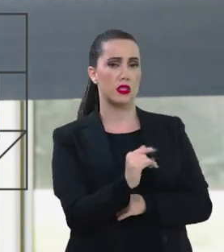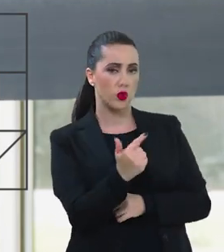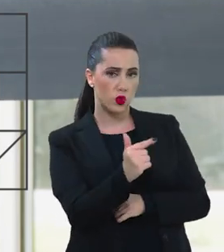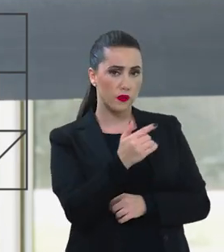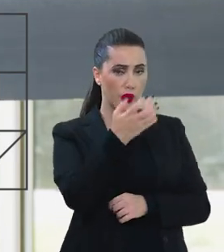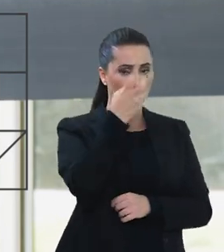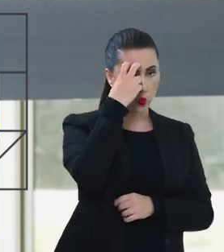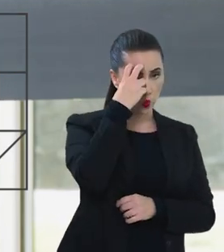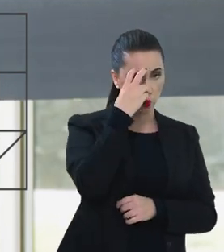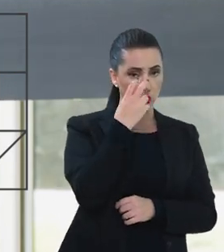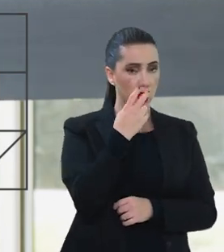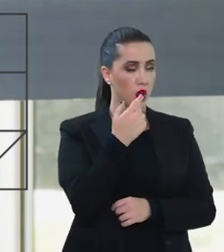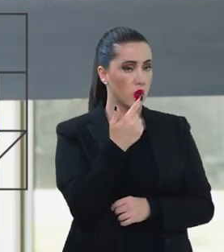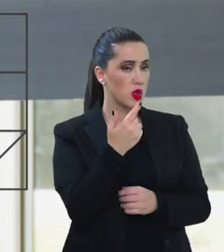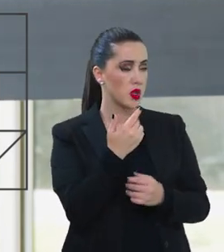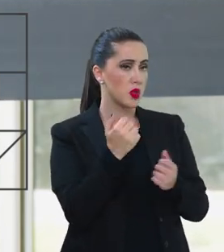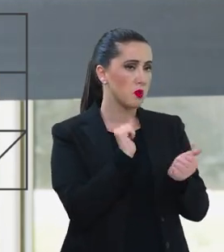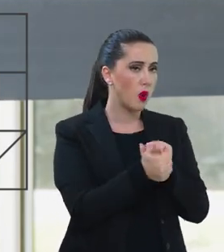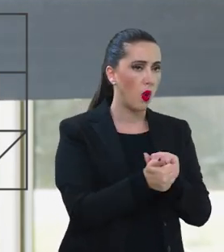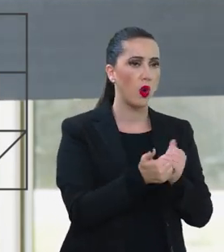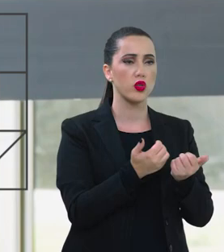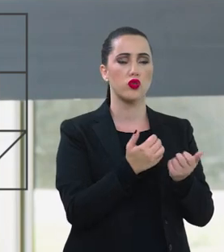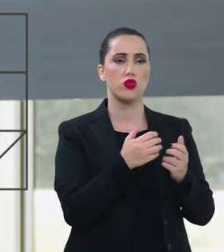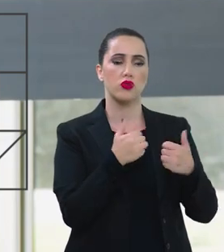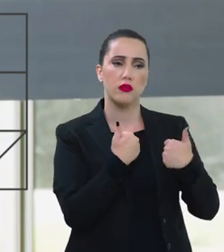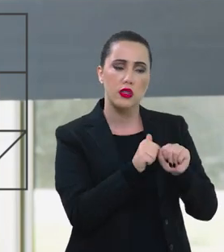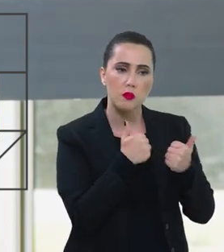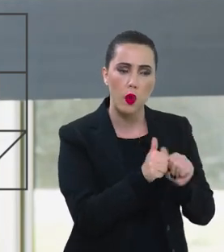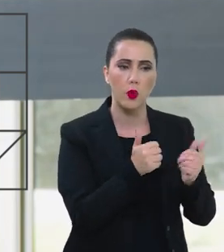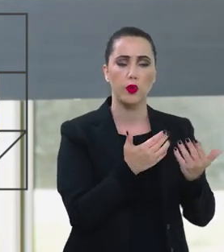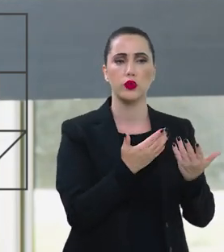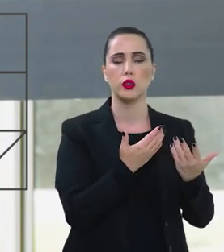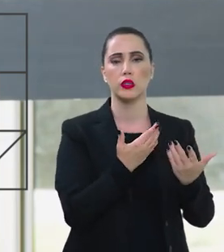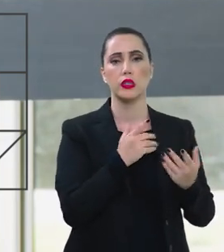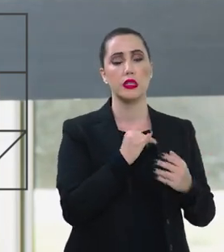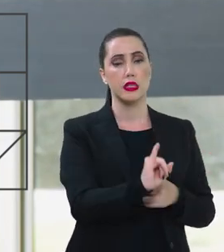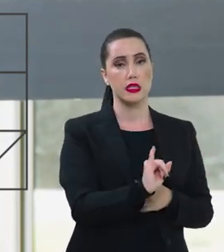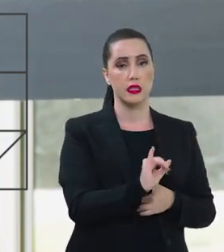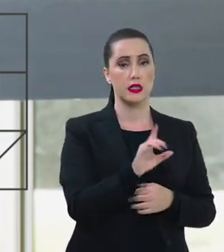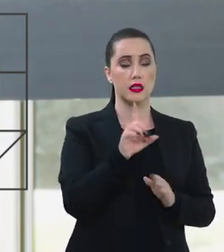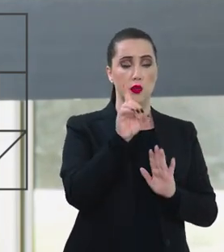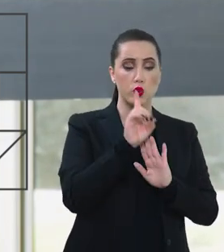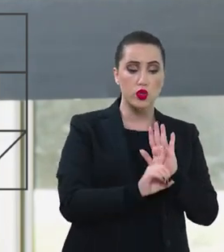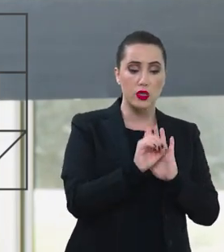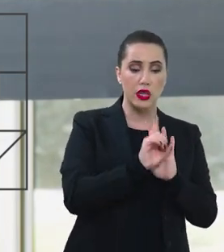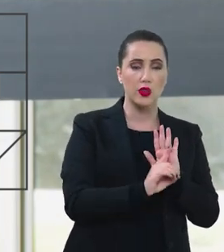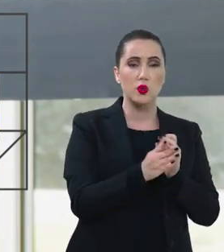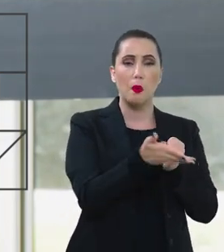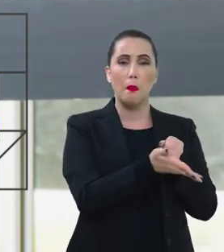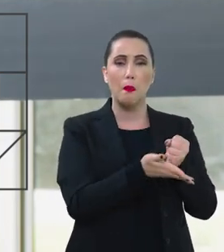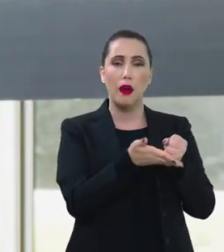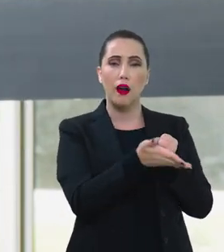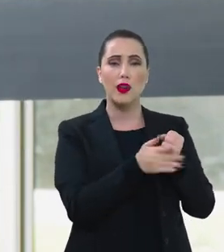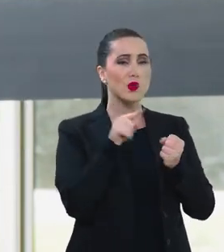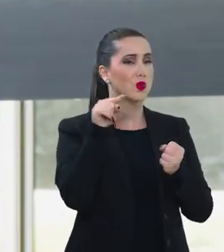cultura, esporte, lazer, a mobilidade. Se os direitos e garantias fundamentais delas não